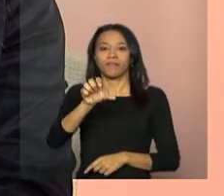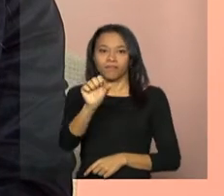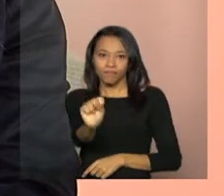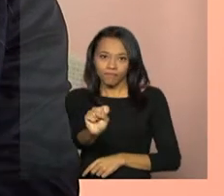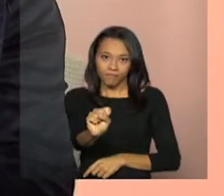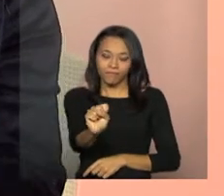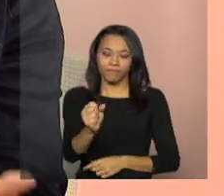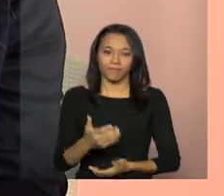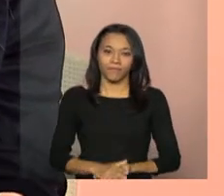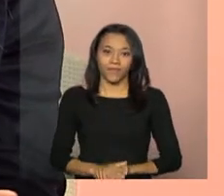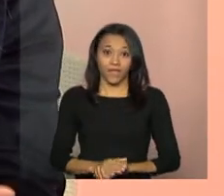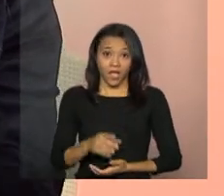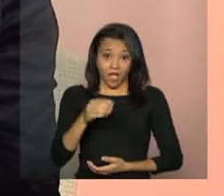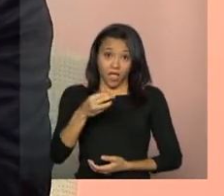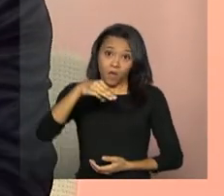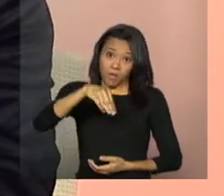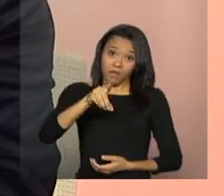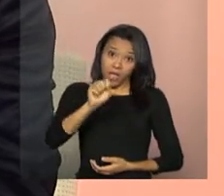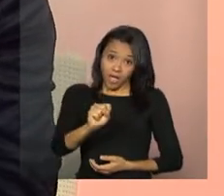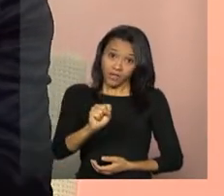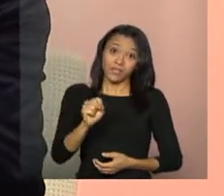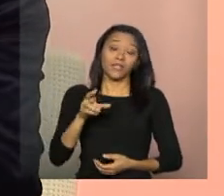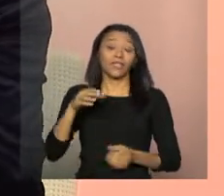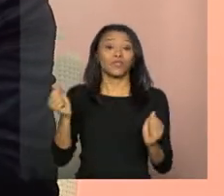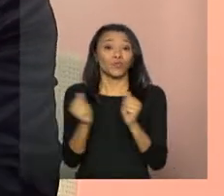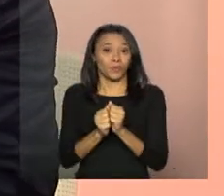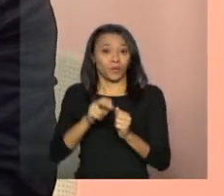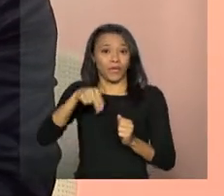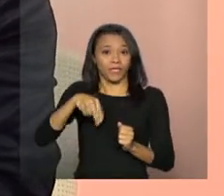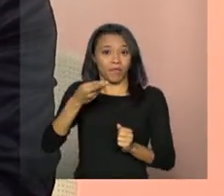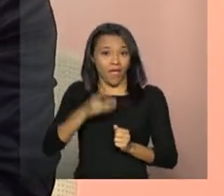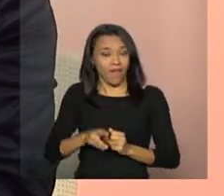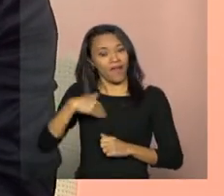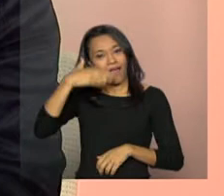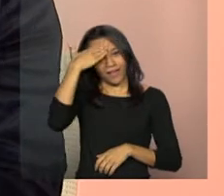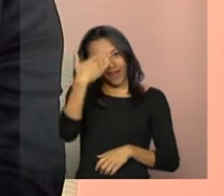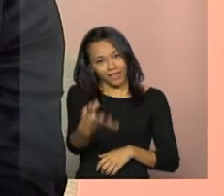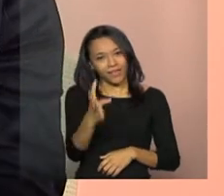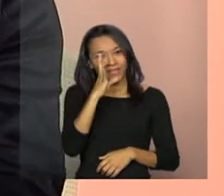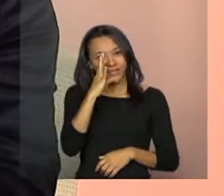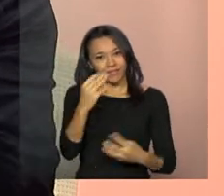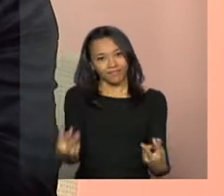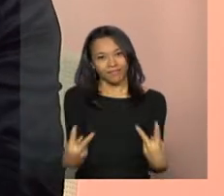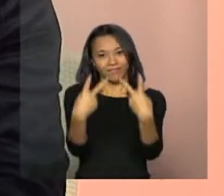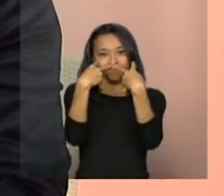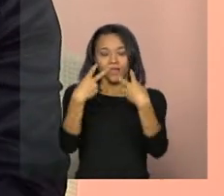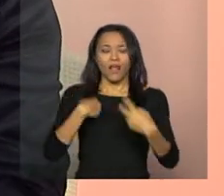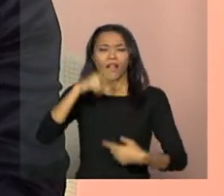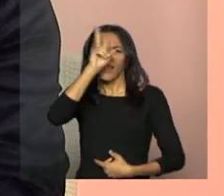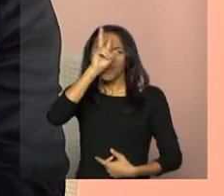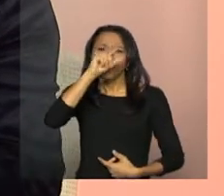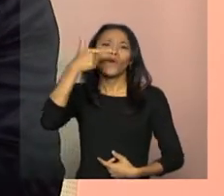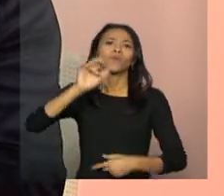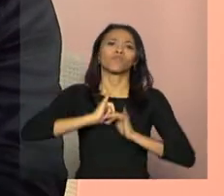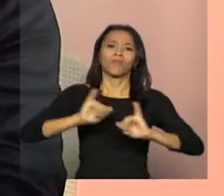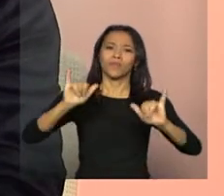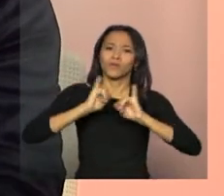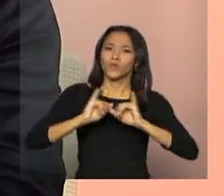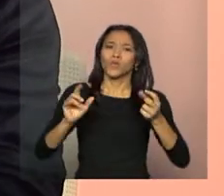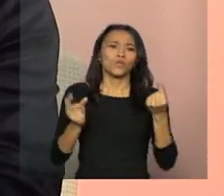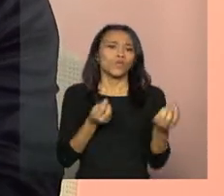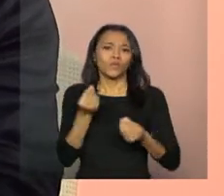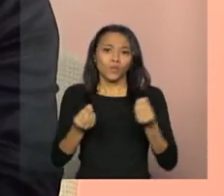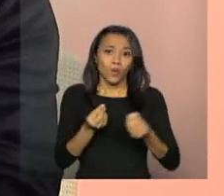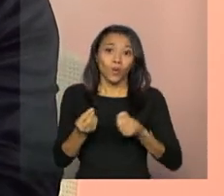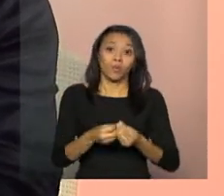Combate à Fome. O MDS e a NBR agradecem a sua audiência, lembrando que outras informações sobre o Sistema